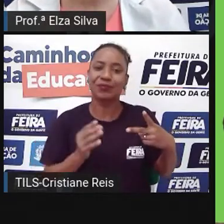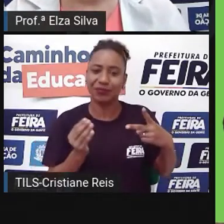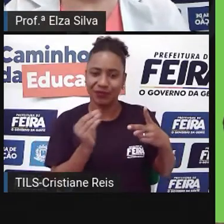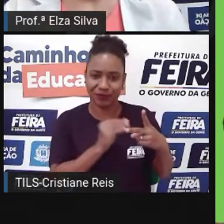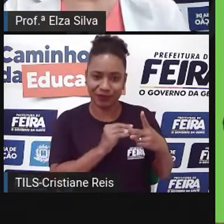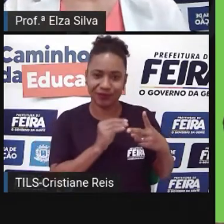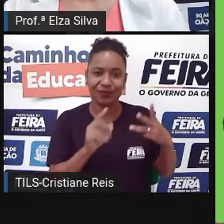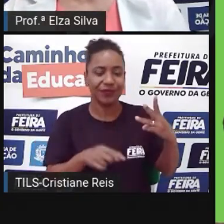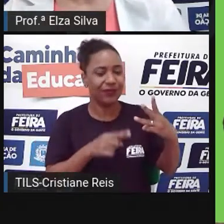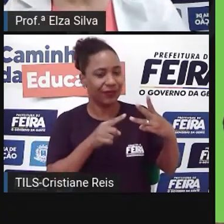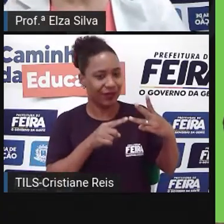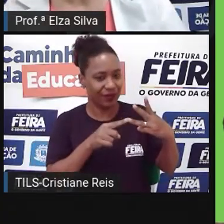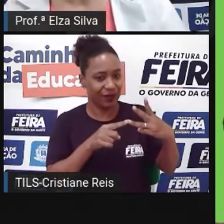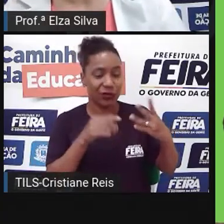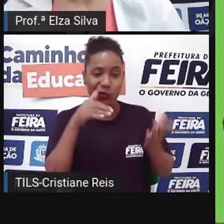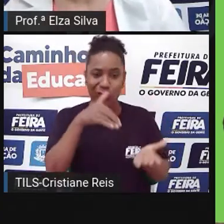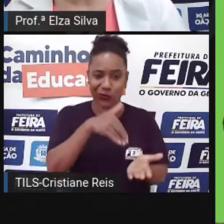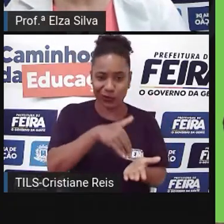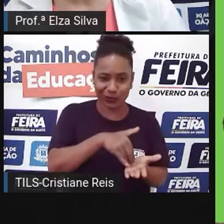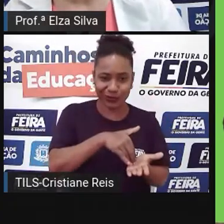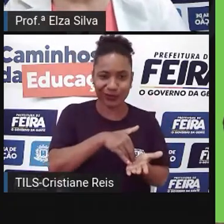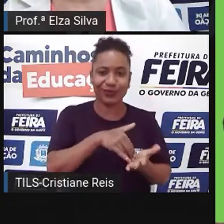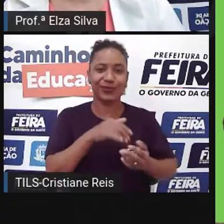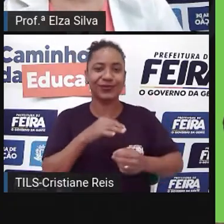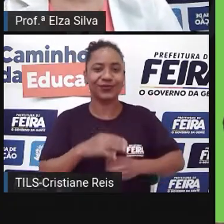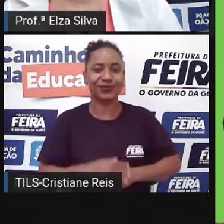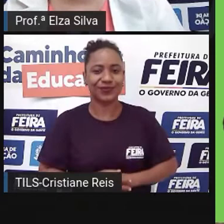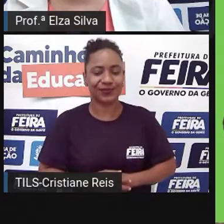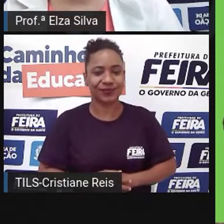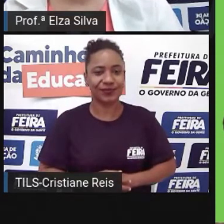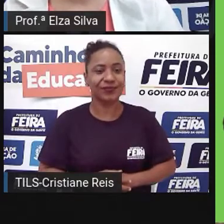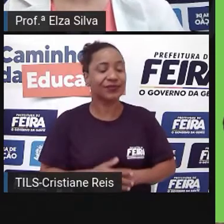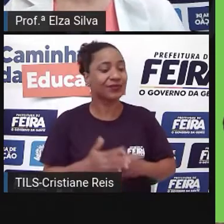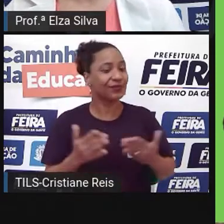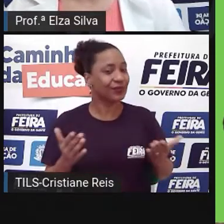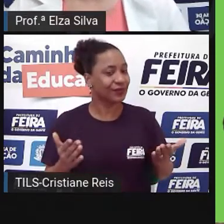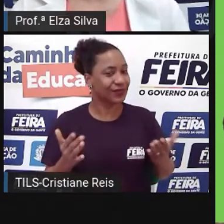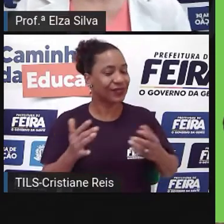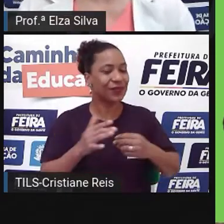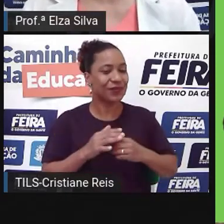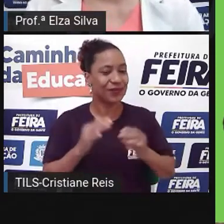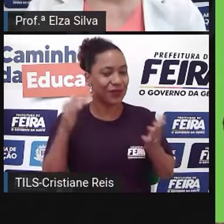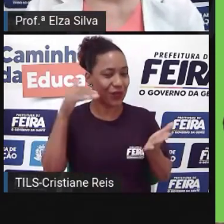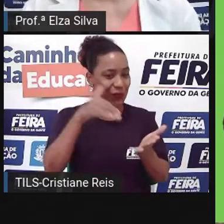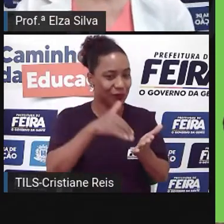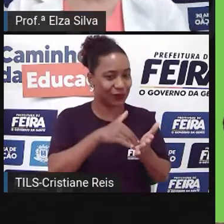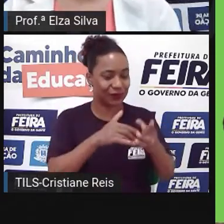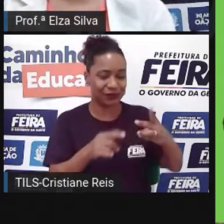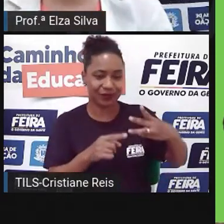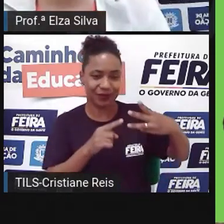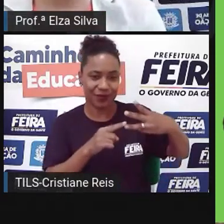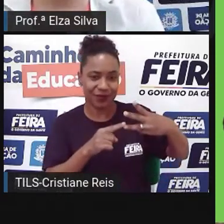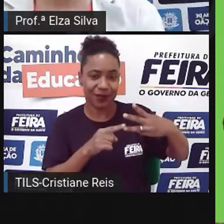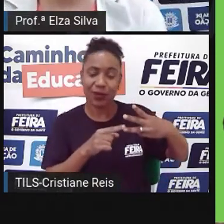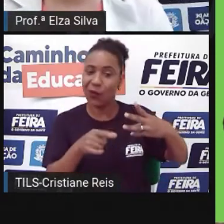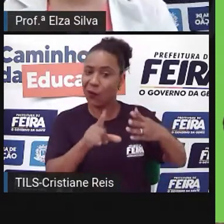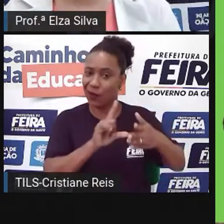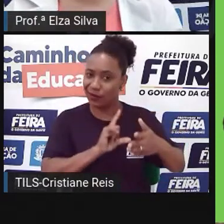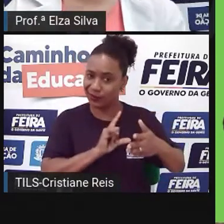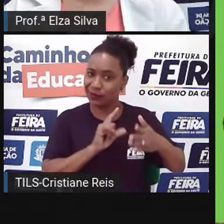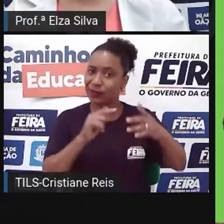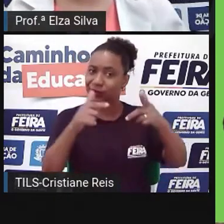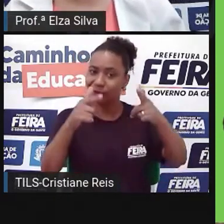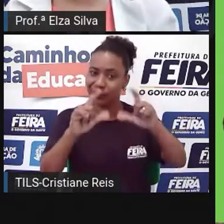E no último, number three, future plans No último parágrafo Ou no antepenúltimo Porque a gente